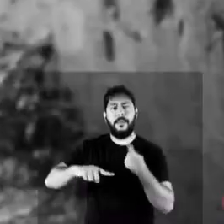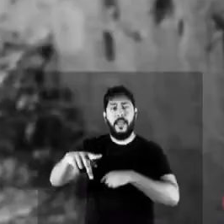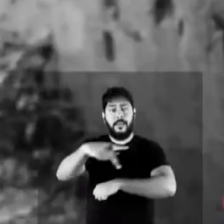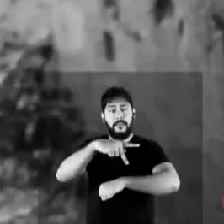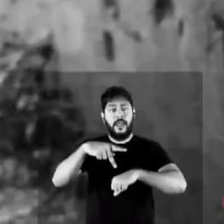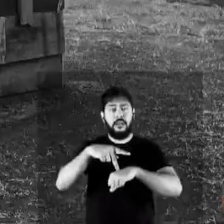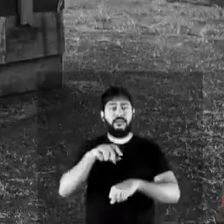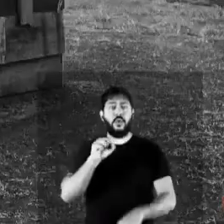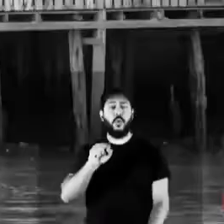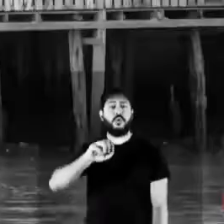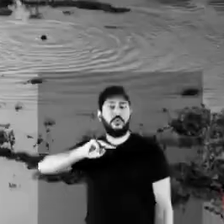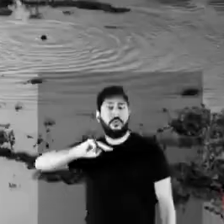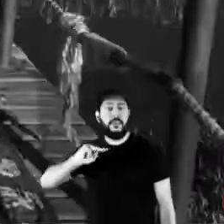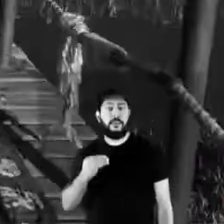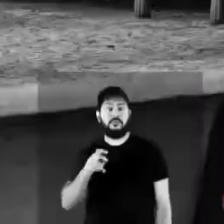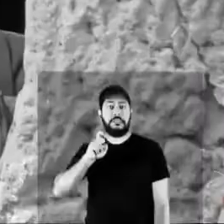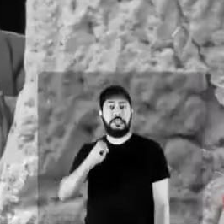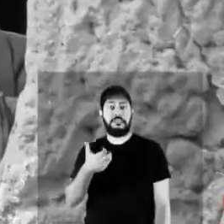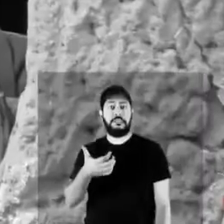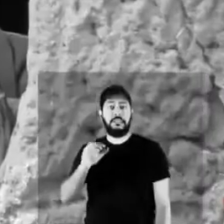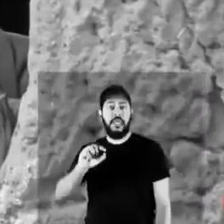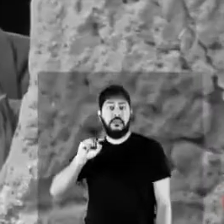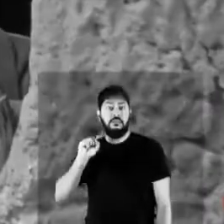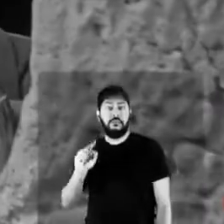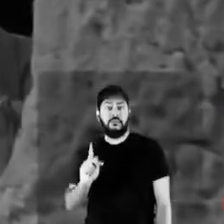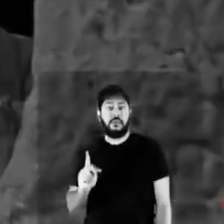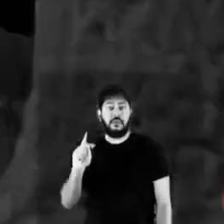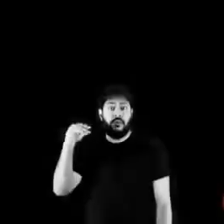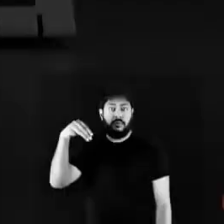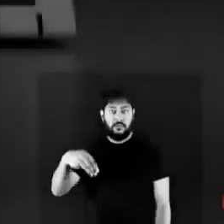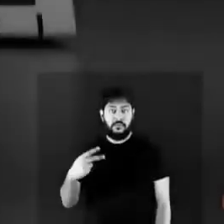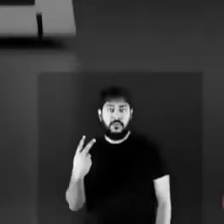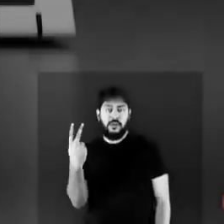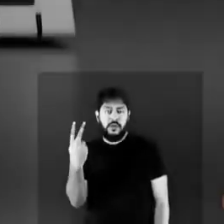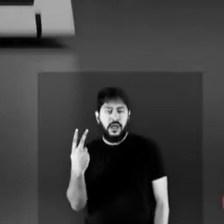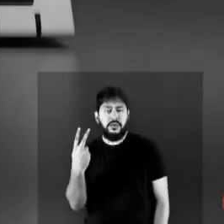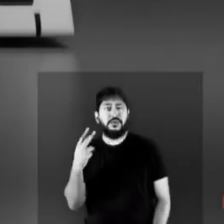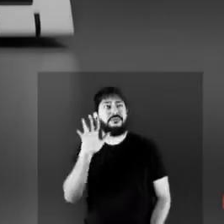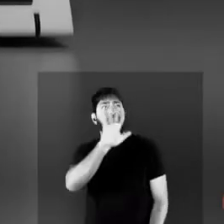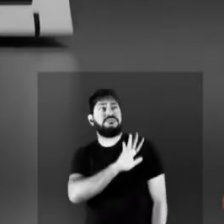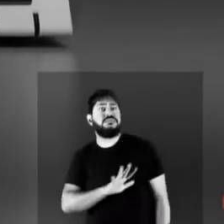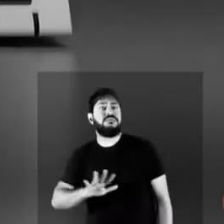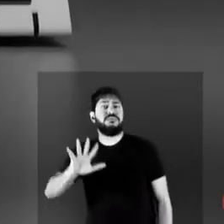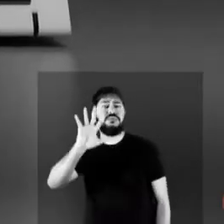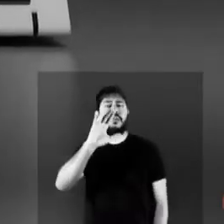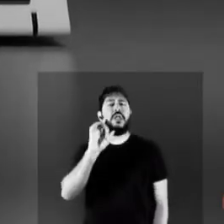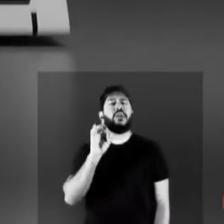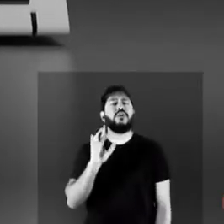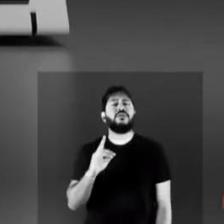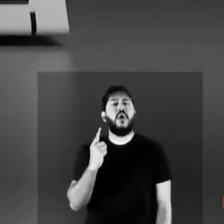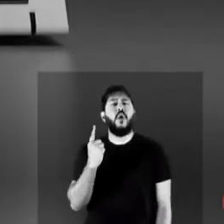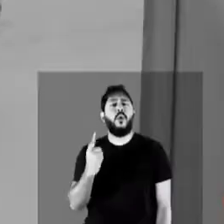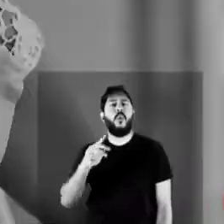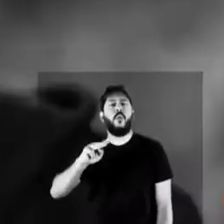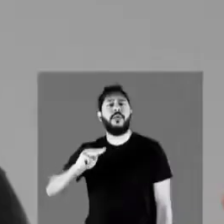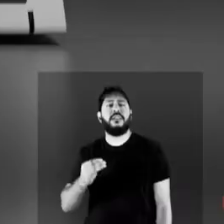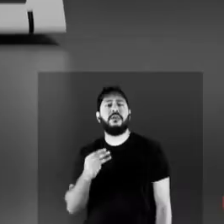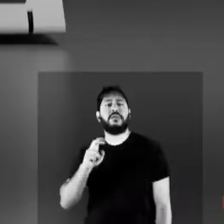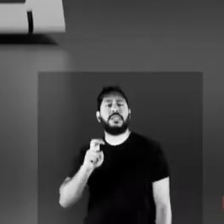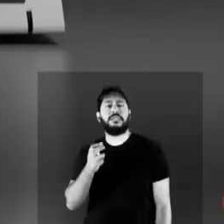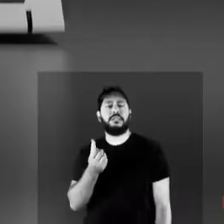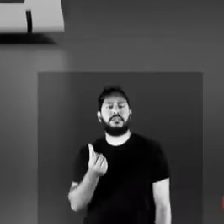desemprego. Esses são nossos problemas. A urna eletrônica foi a solução